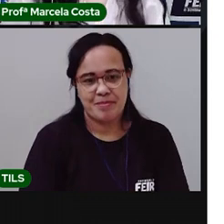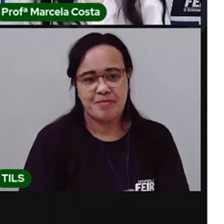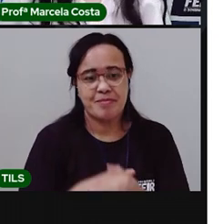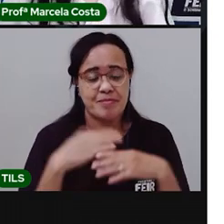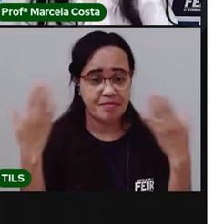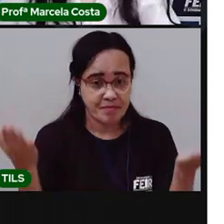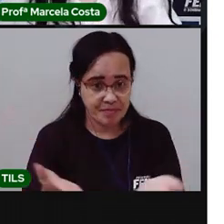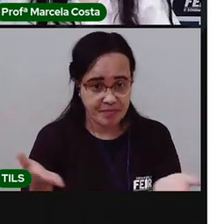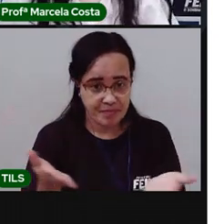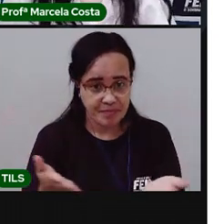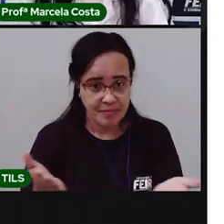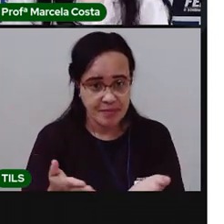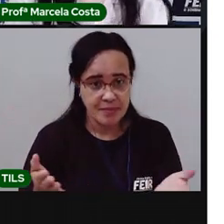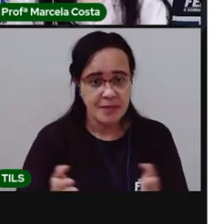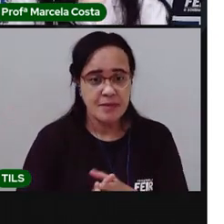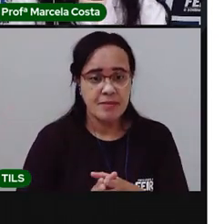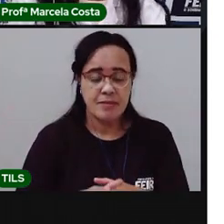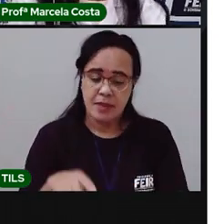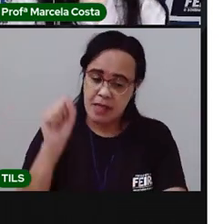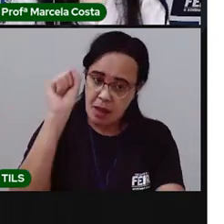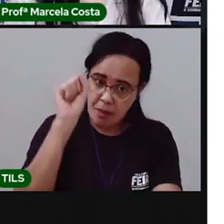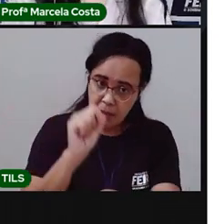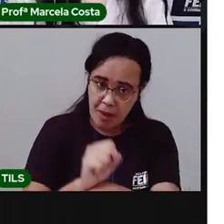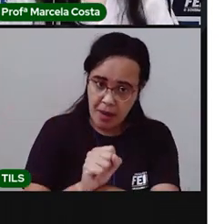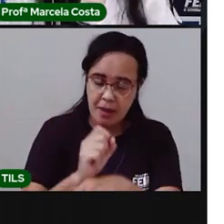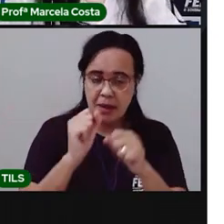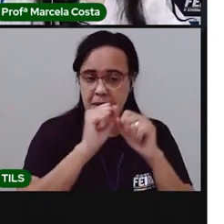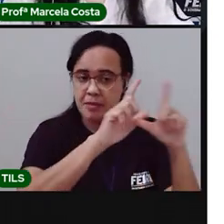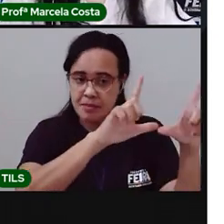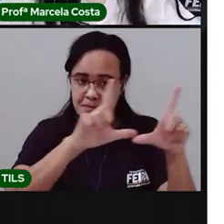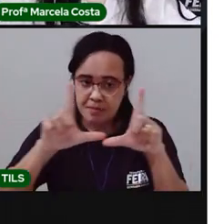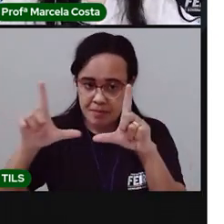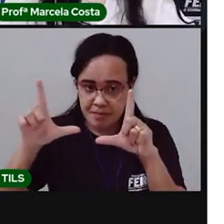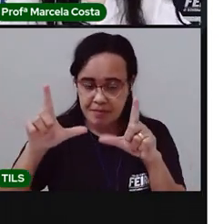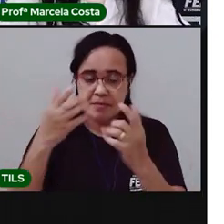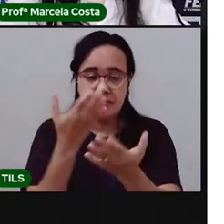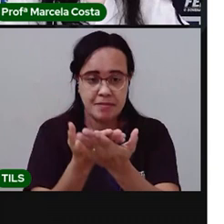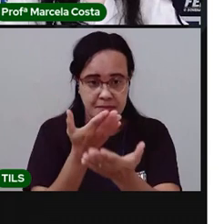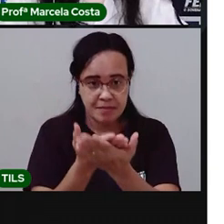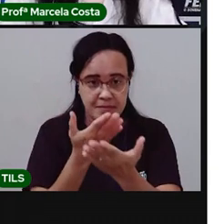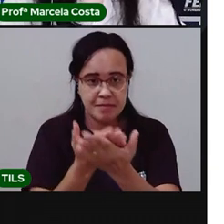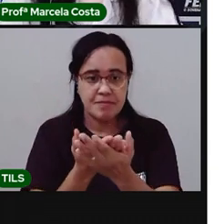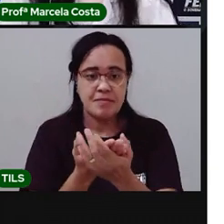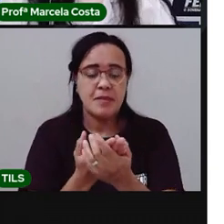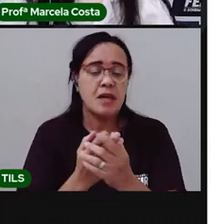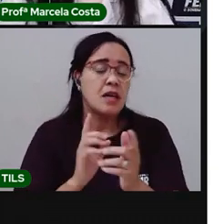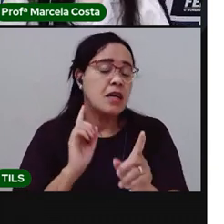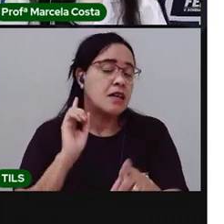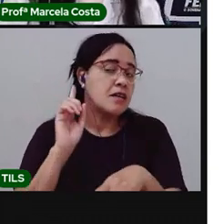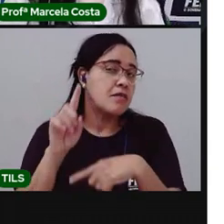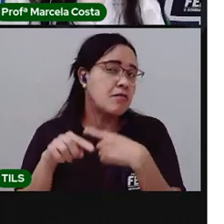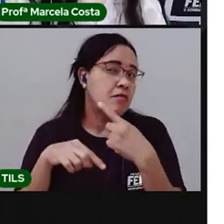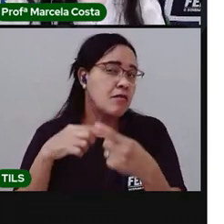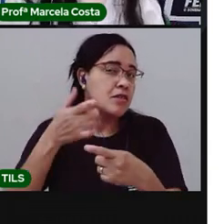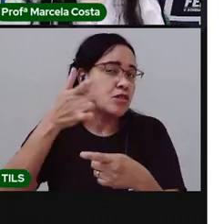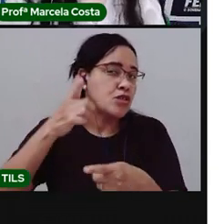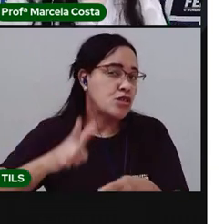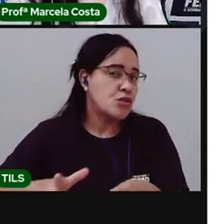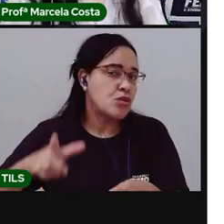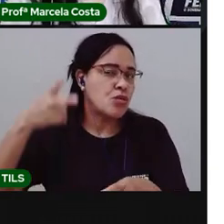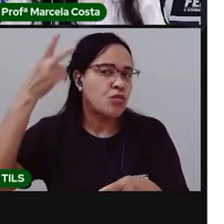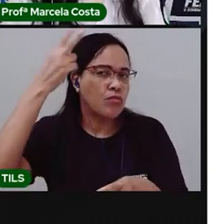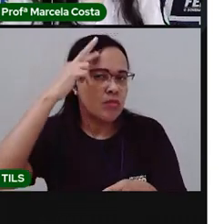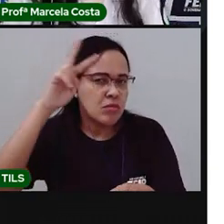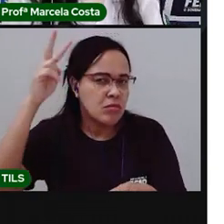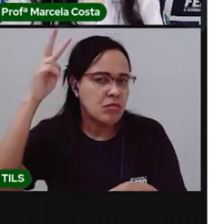Agora, a gente vai parar aqui essa apresentação da aula e vai recapitular, relembrar tudo